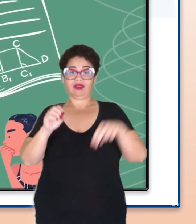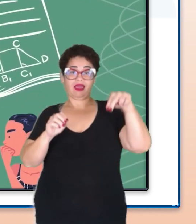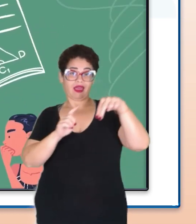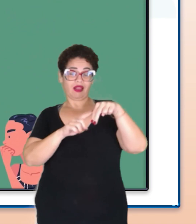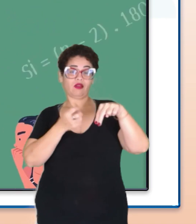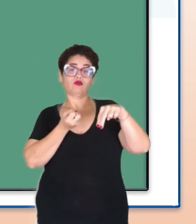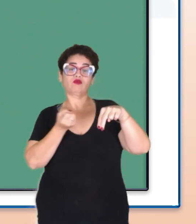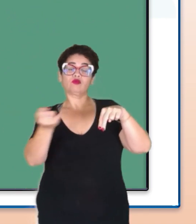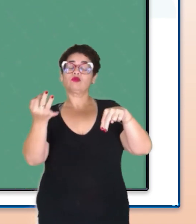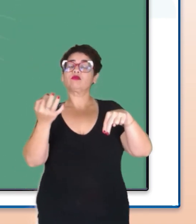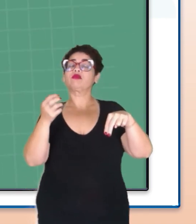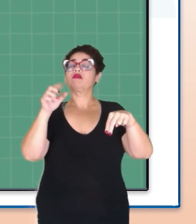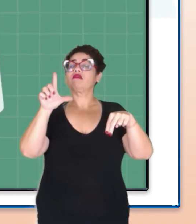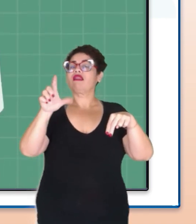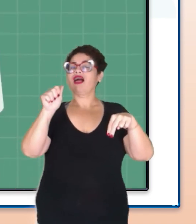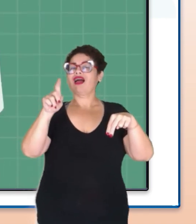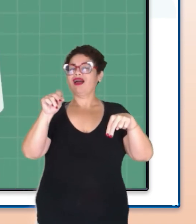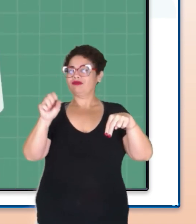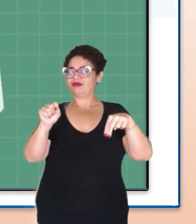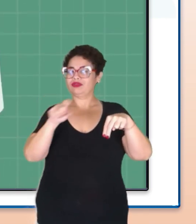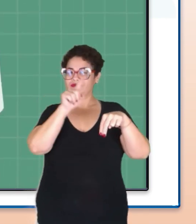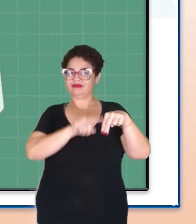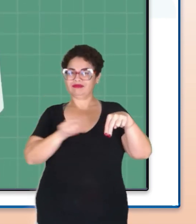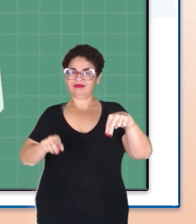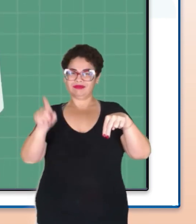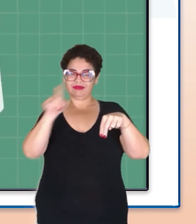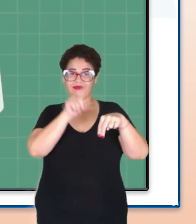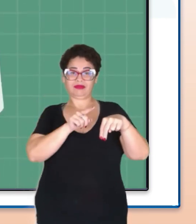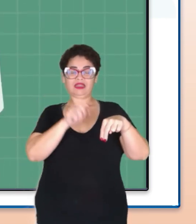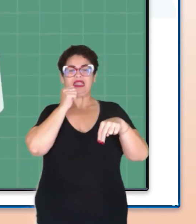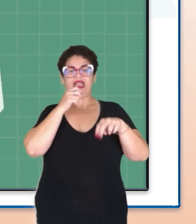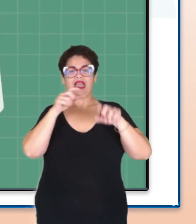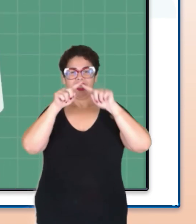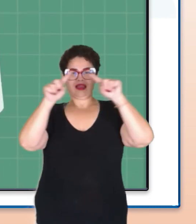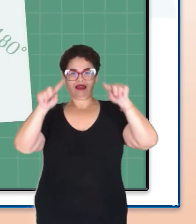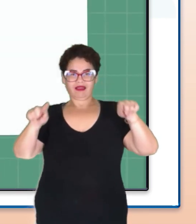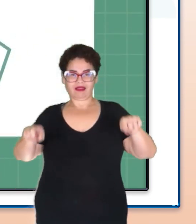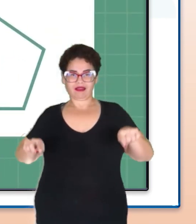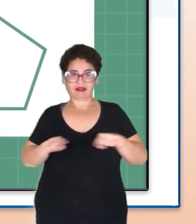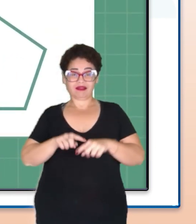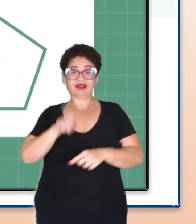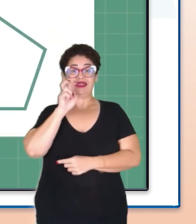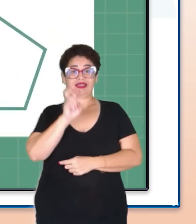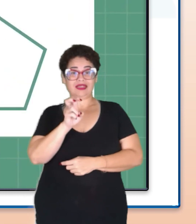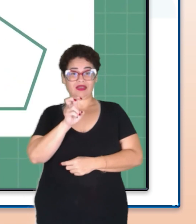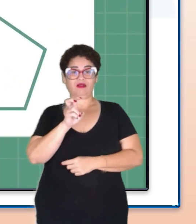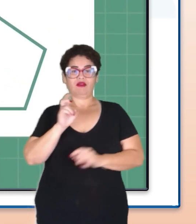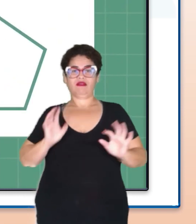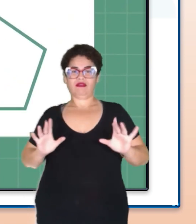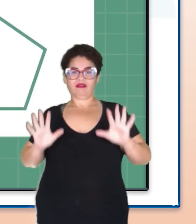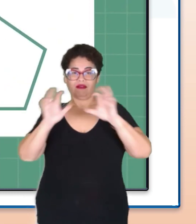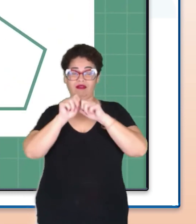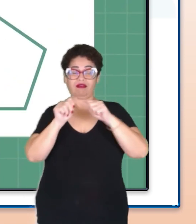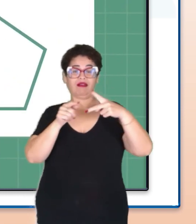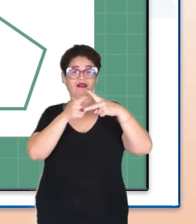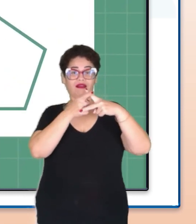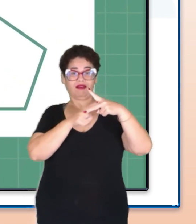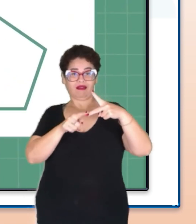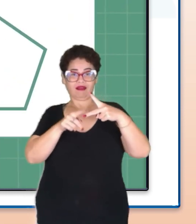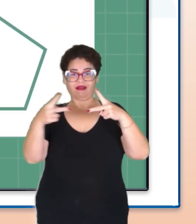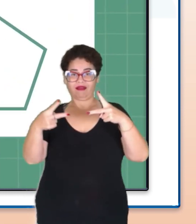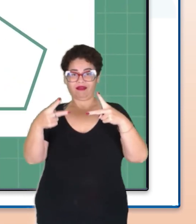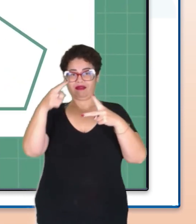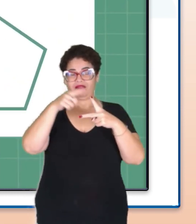o número de lados do polígono. Por exemplo, se tivermos um pentágono que tem 5 lados, a soma dos ângulos internos será